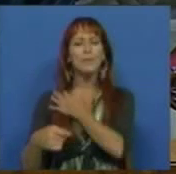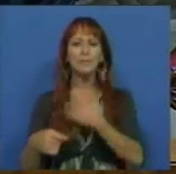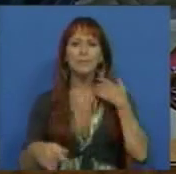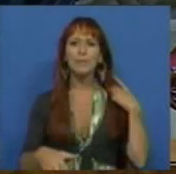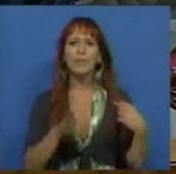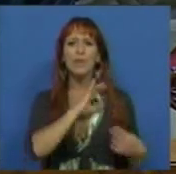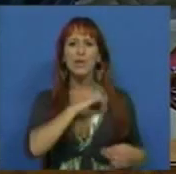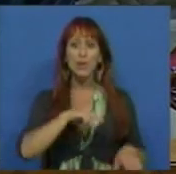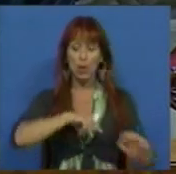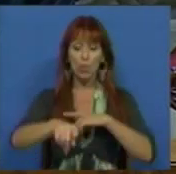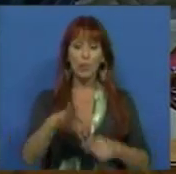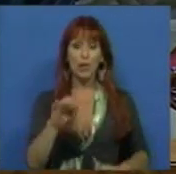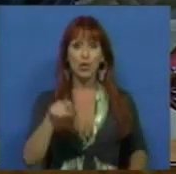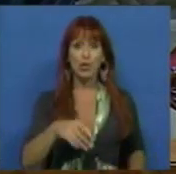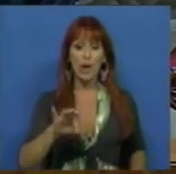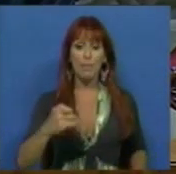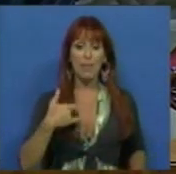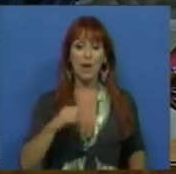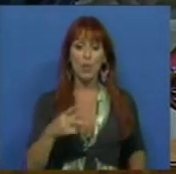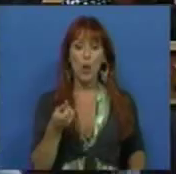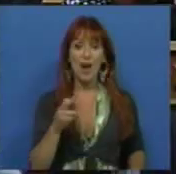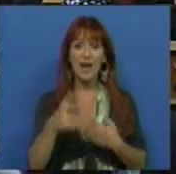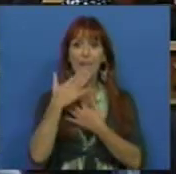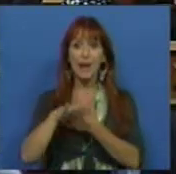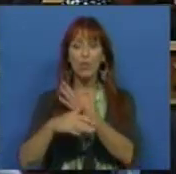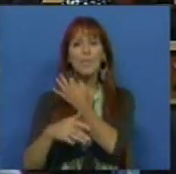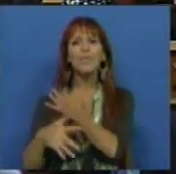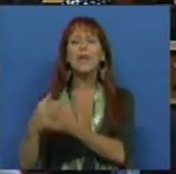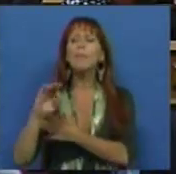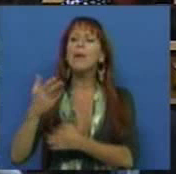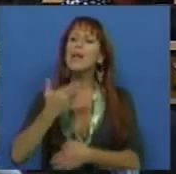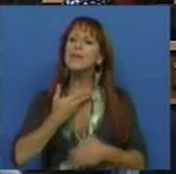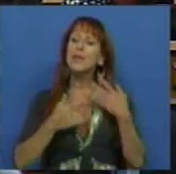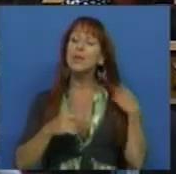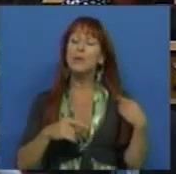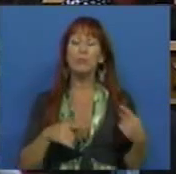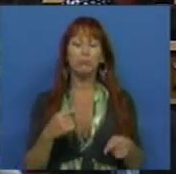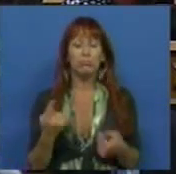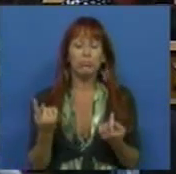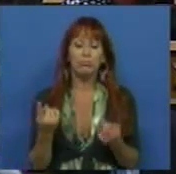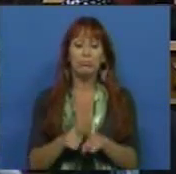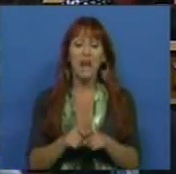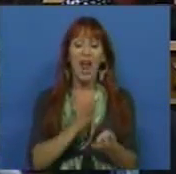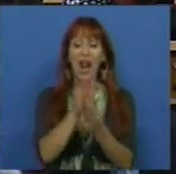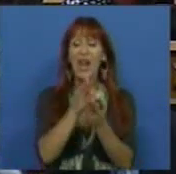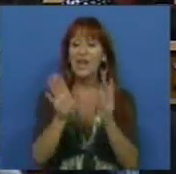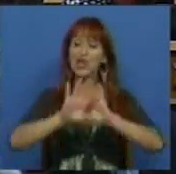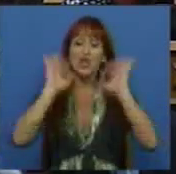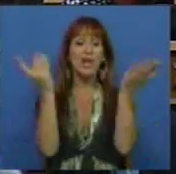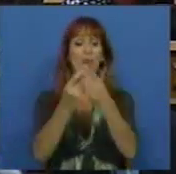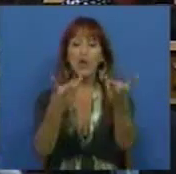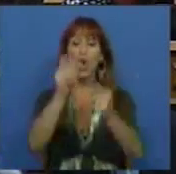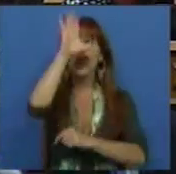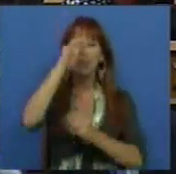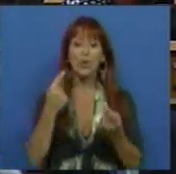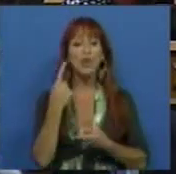Senhor Deputado José Pedro Aguiar Branco, O PSD, assim que as linhas gerais do Orçamento